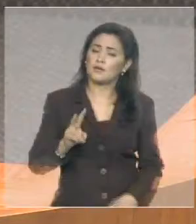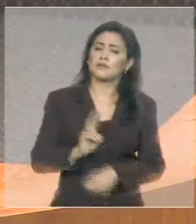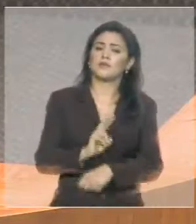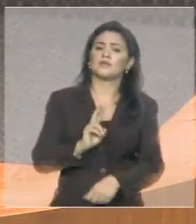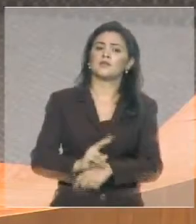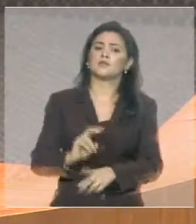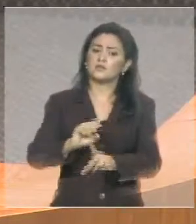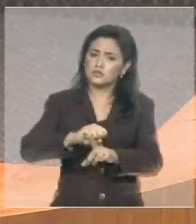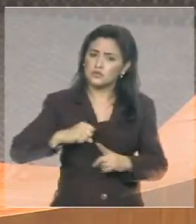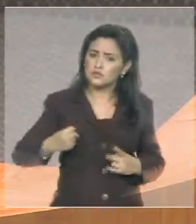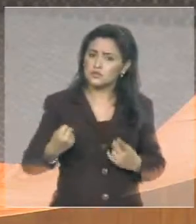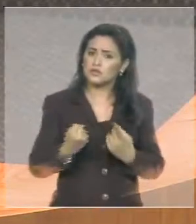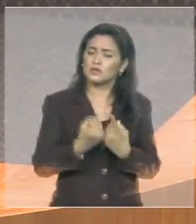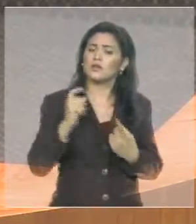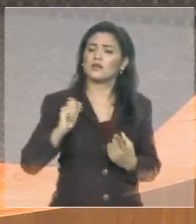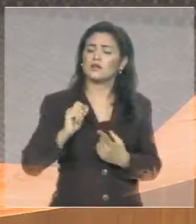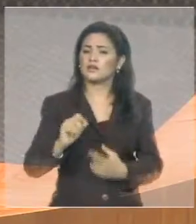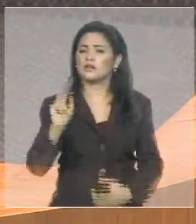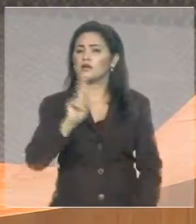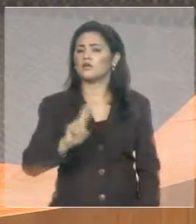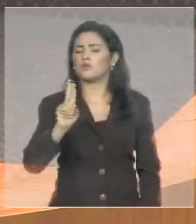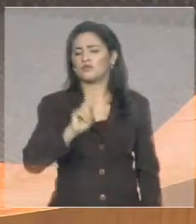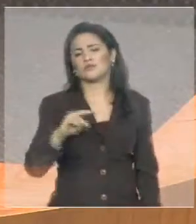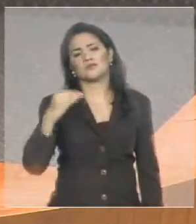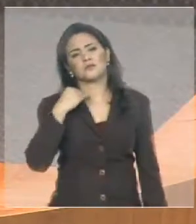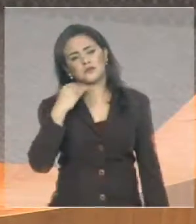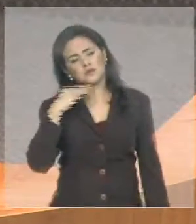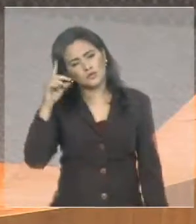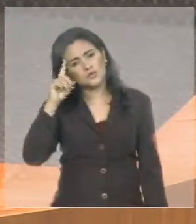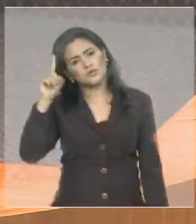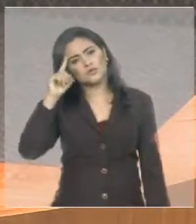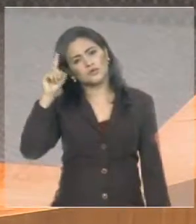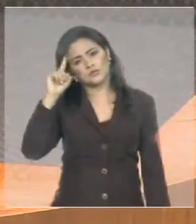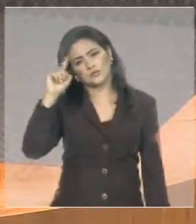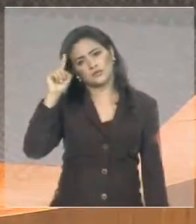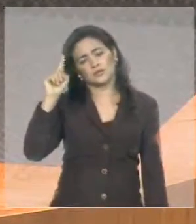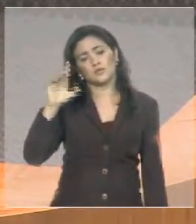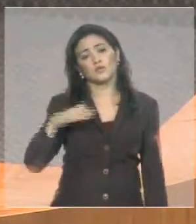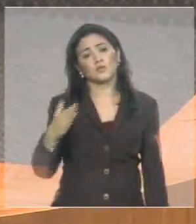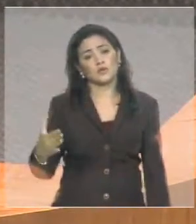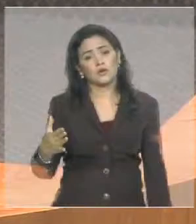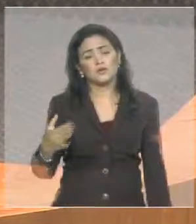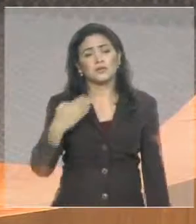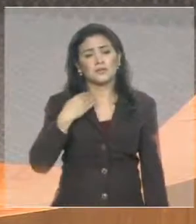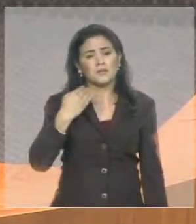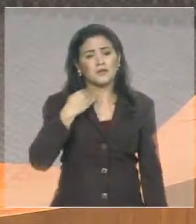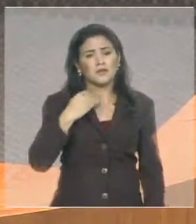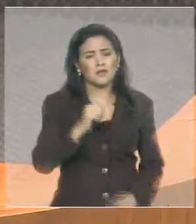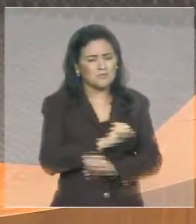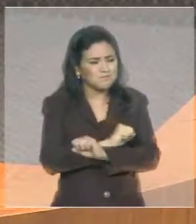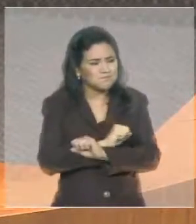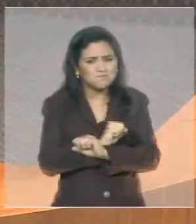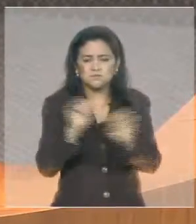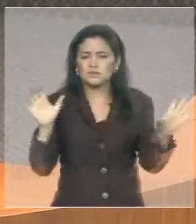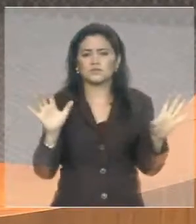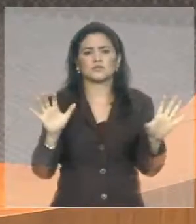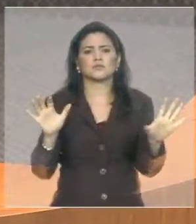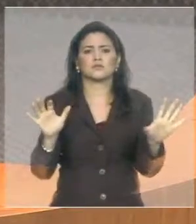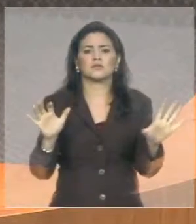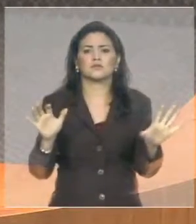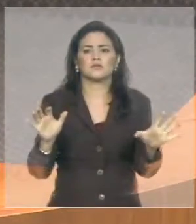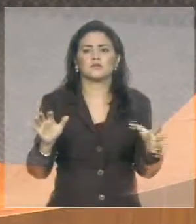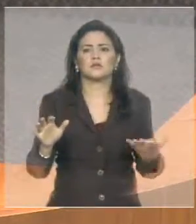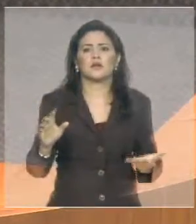utiliza no dia a dia estes bancos, e quando um caixa eletrônico é explodido, que na verdade o efeito dele,